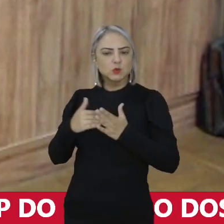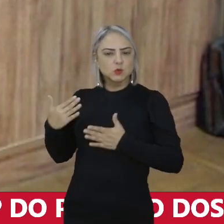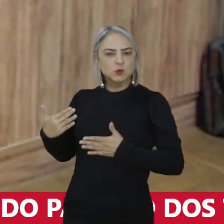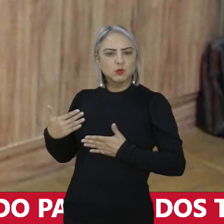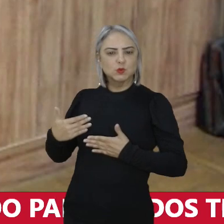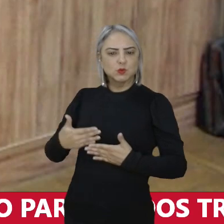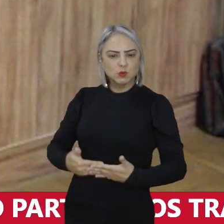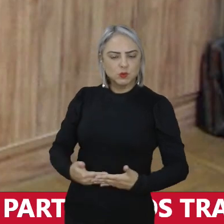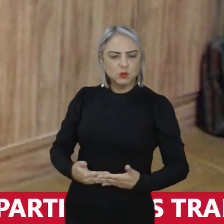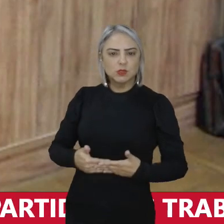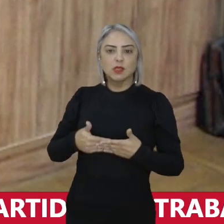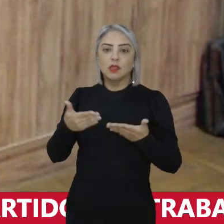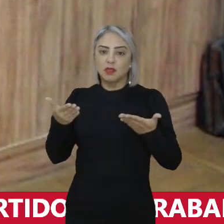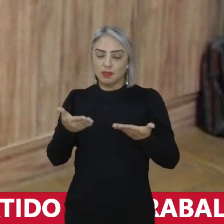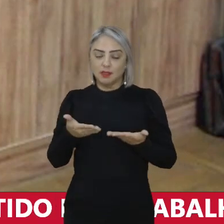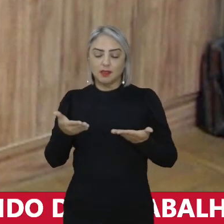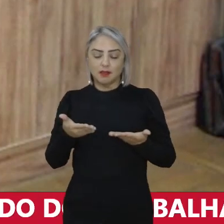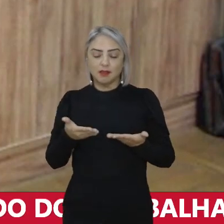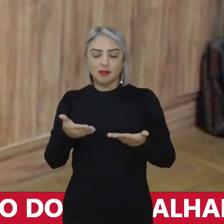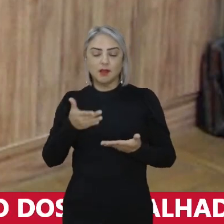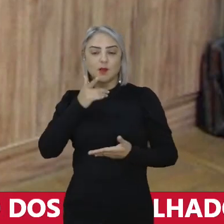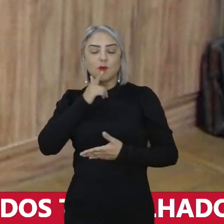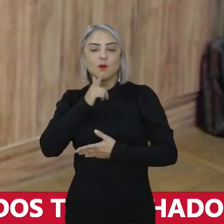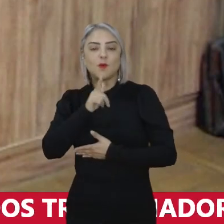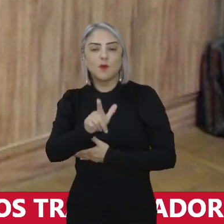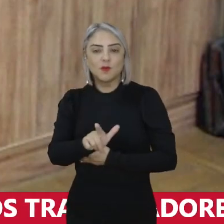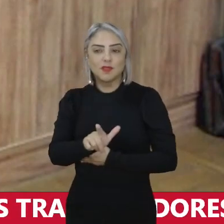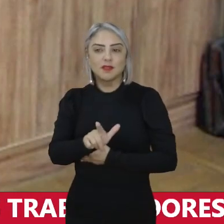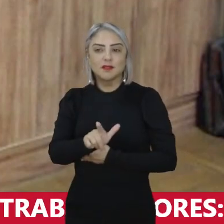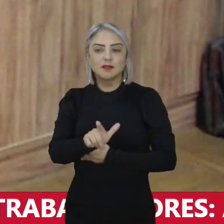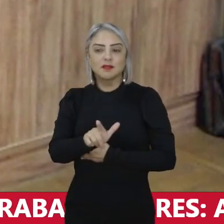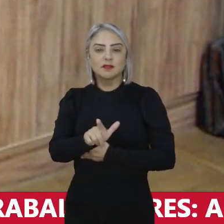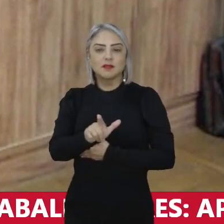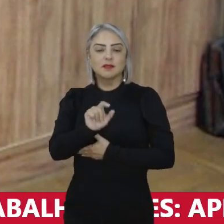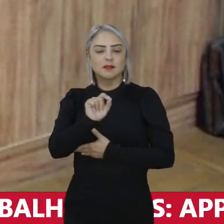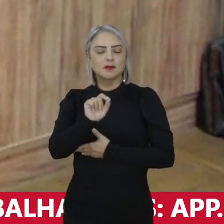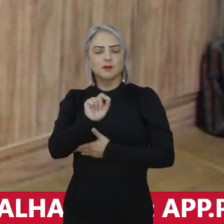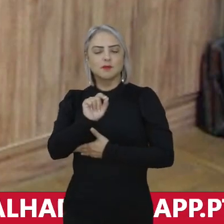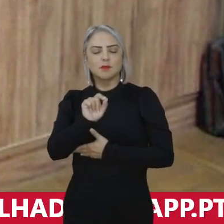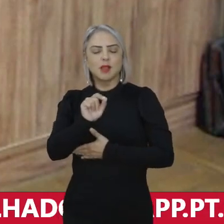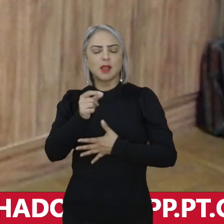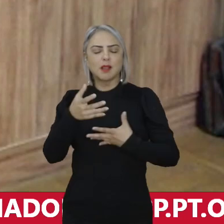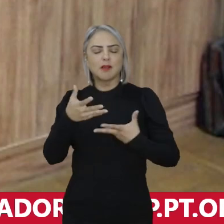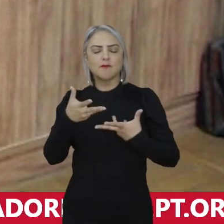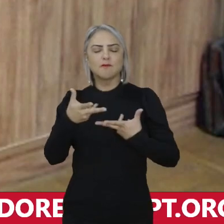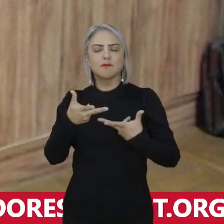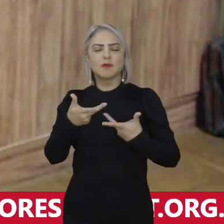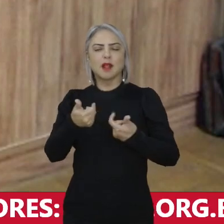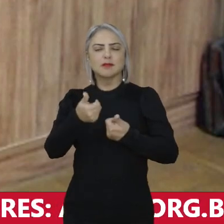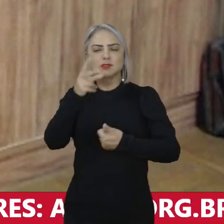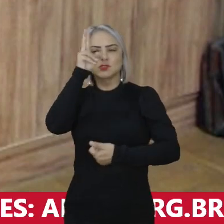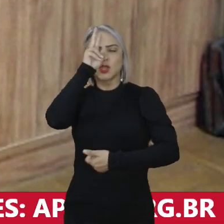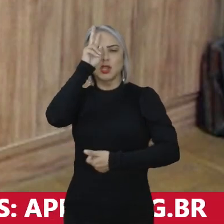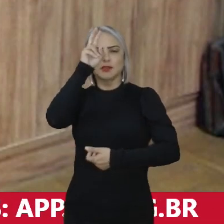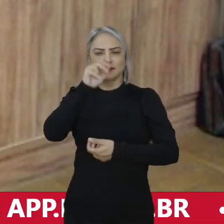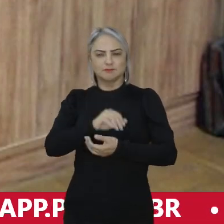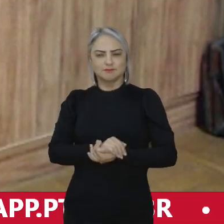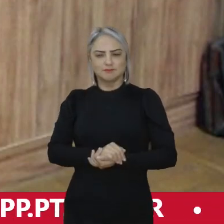e que acaba de conseguir uma proeza simplesmente histórica.